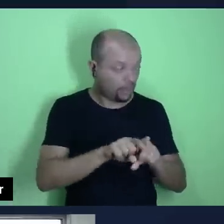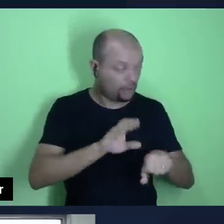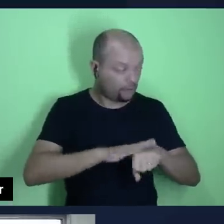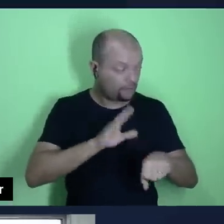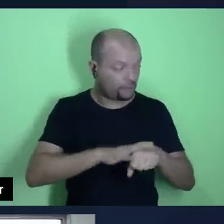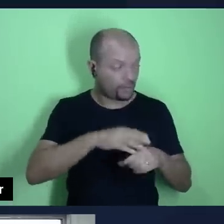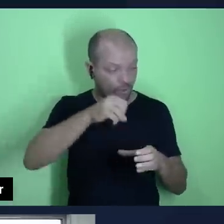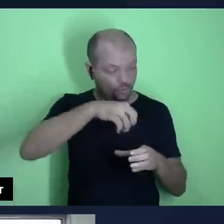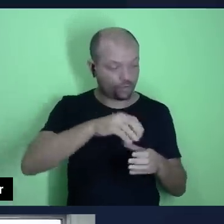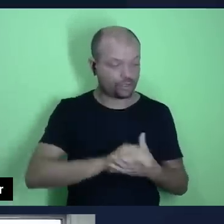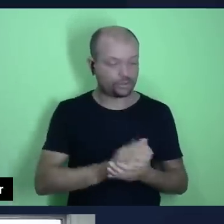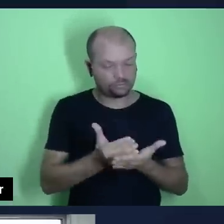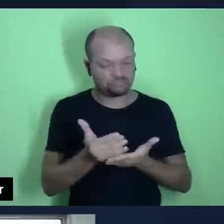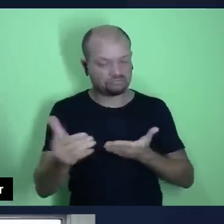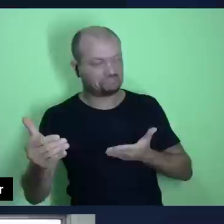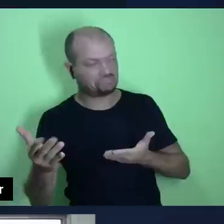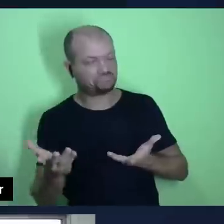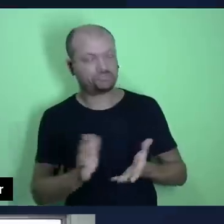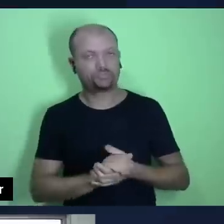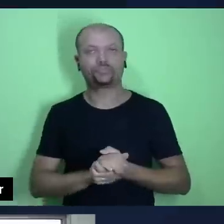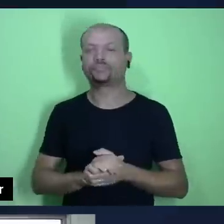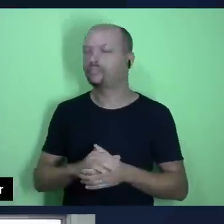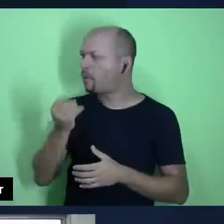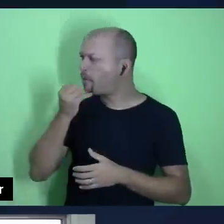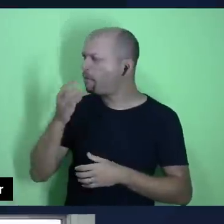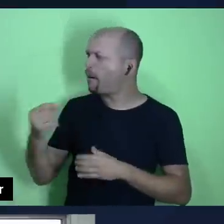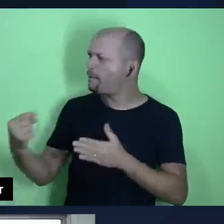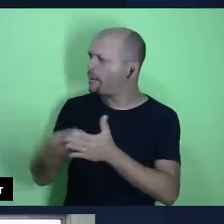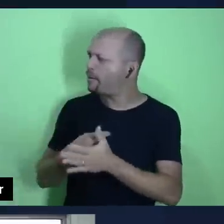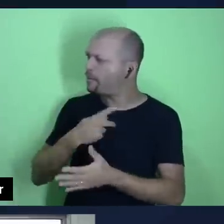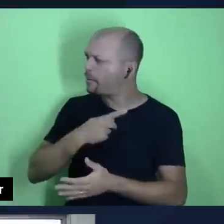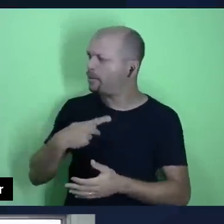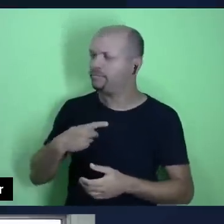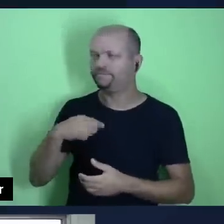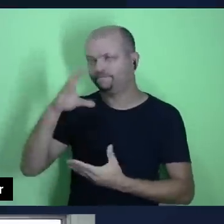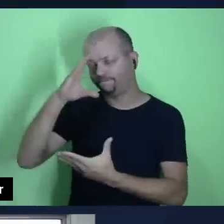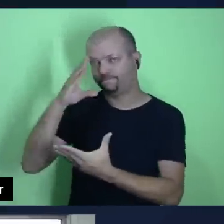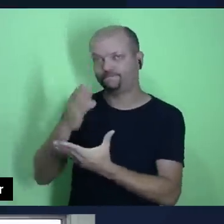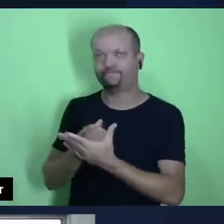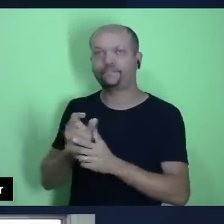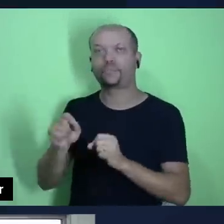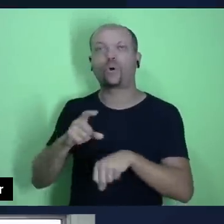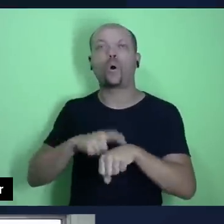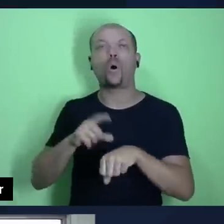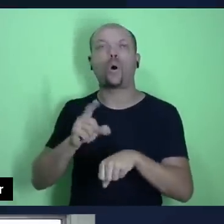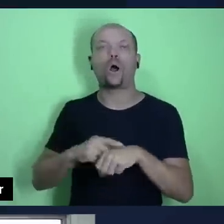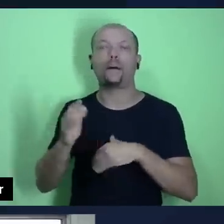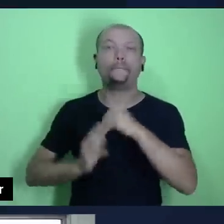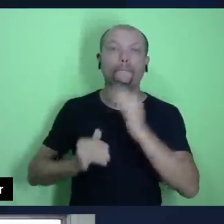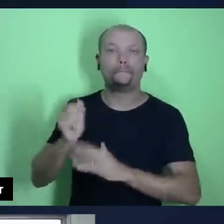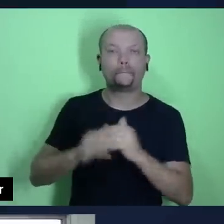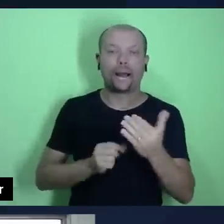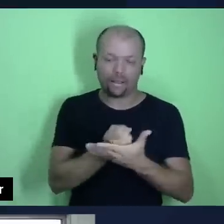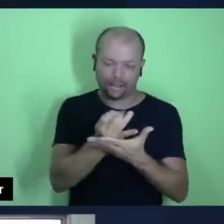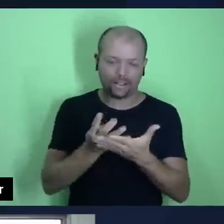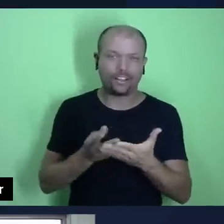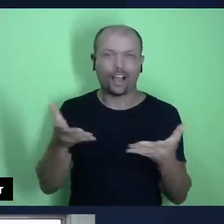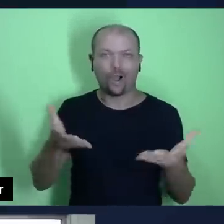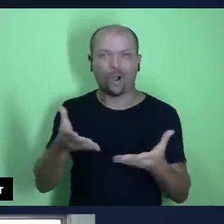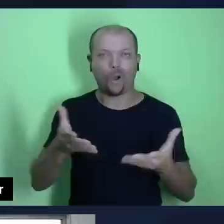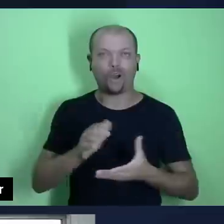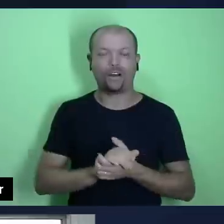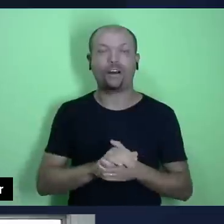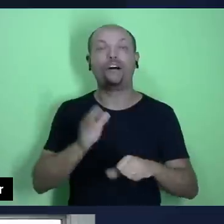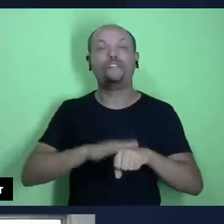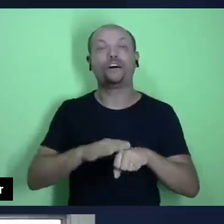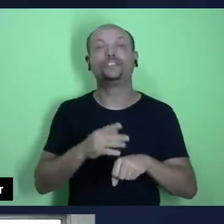Esinaldo? Excelente pergunta, pastor Júlio. Eu acredito que esse é um momento muito prático da lição agora. E essa pergunta nos leva